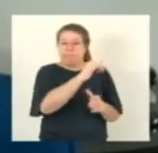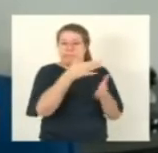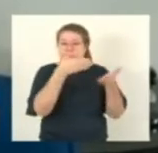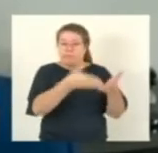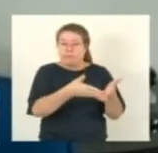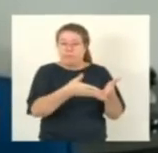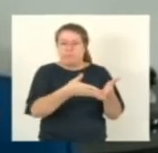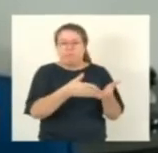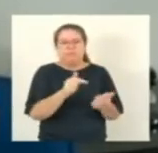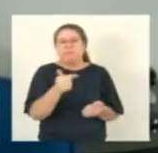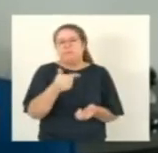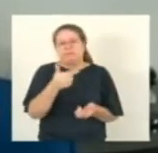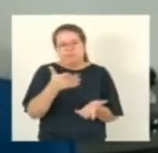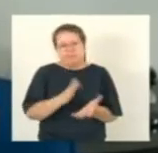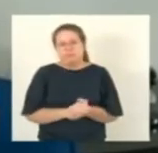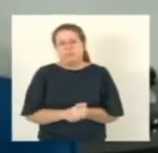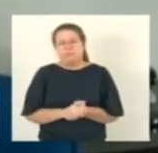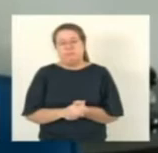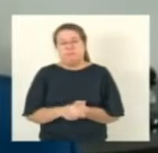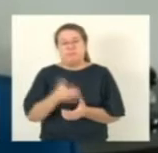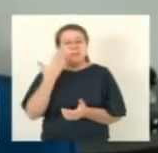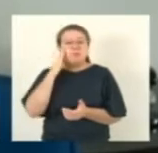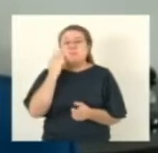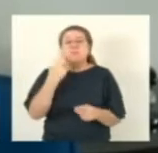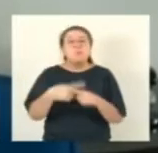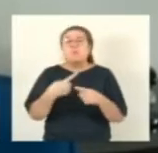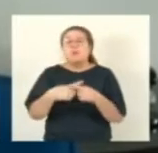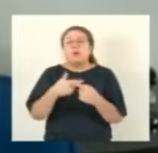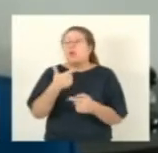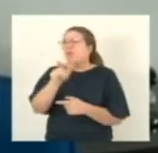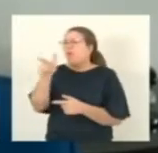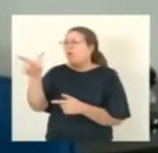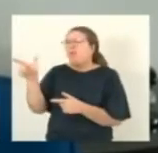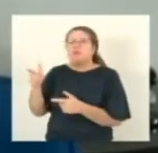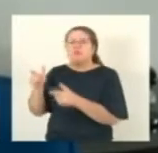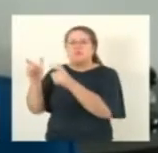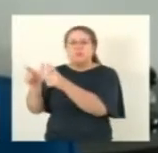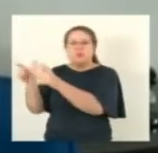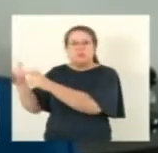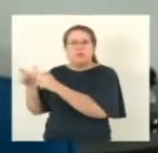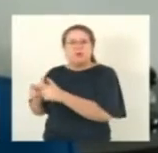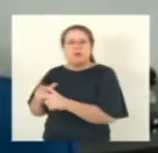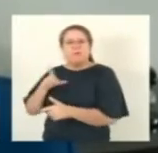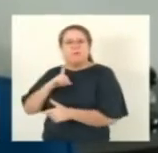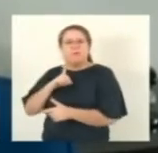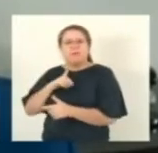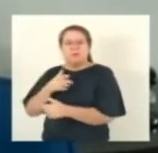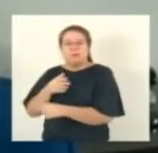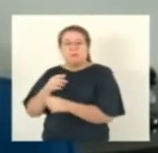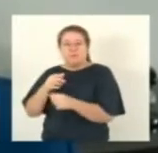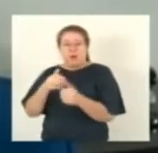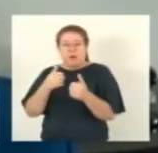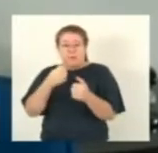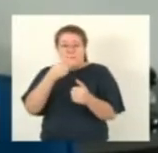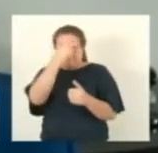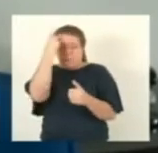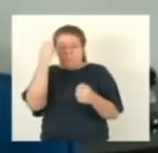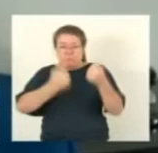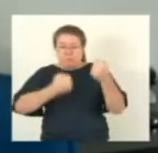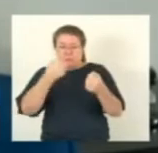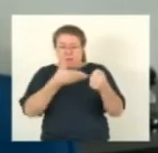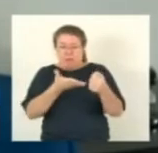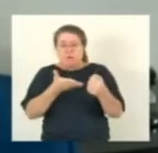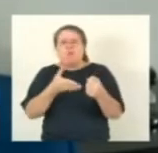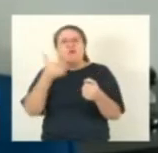não entende porque se todos os outros locais o motorista tem o direito de saber para onde ele vai o destino a distância percorrida